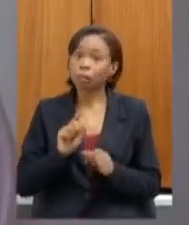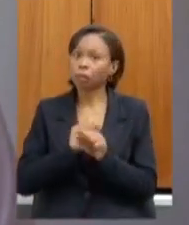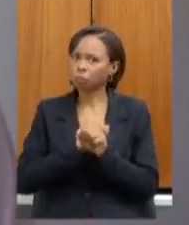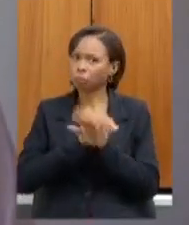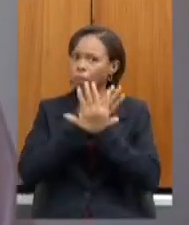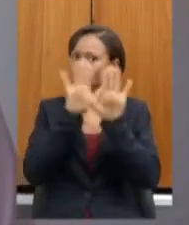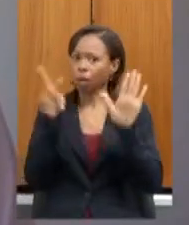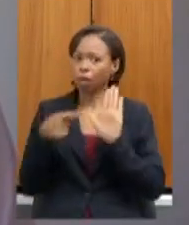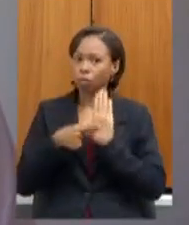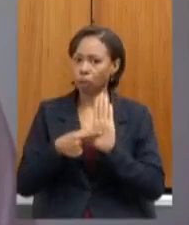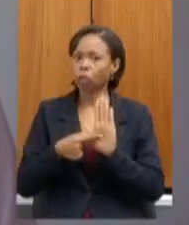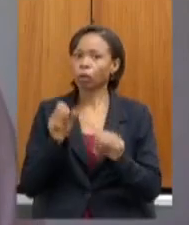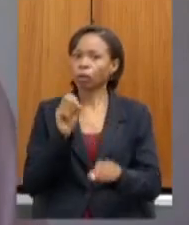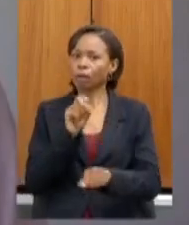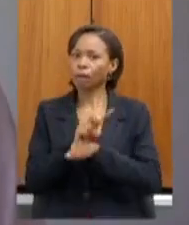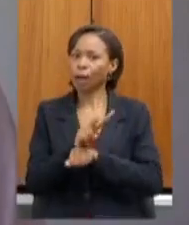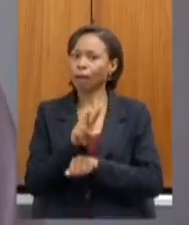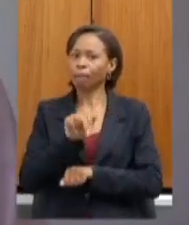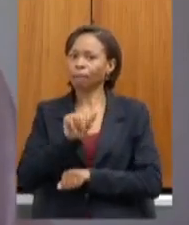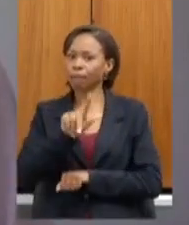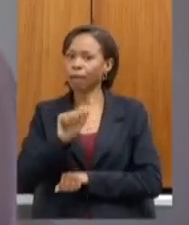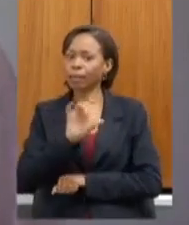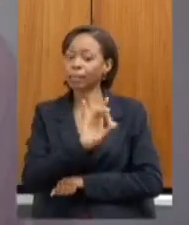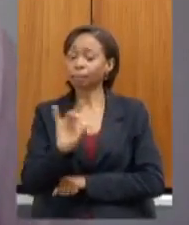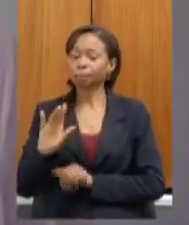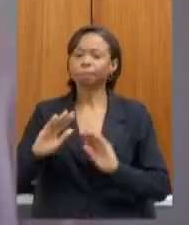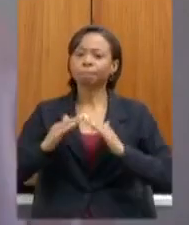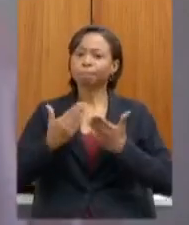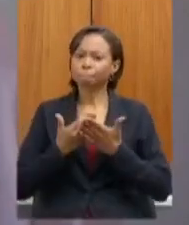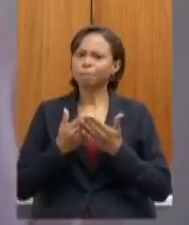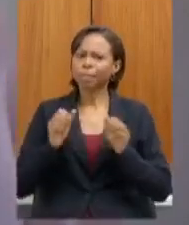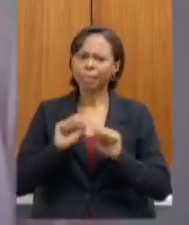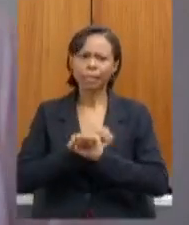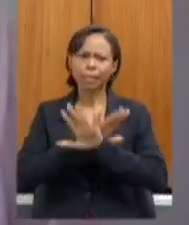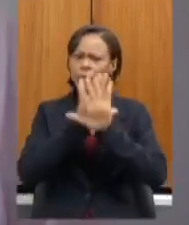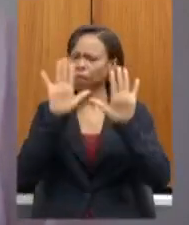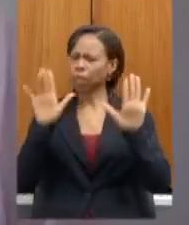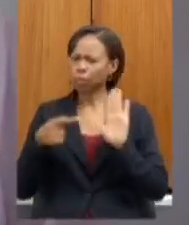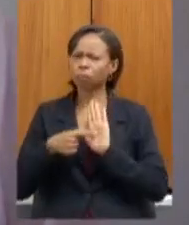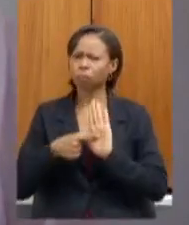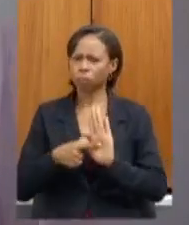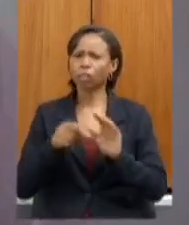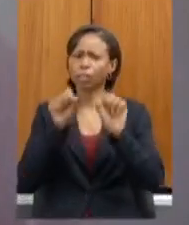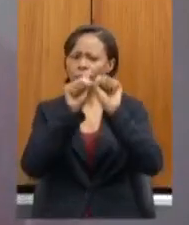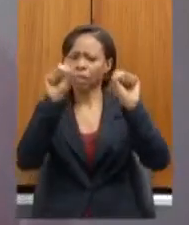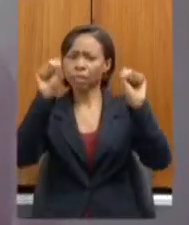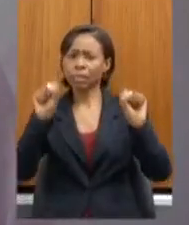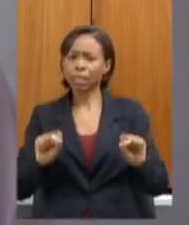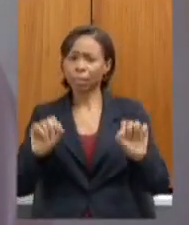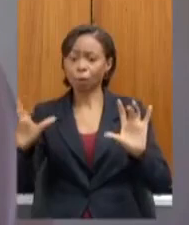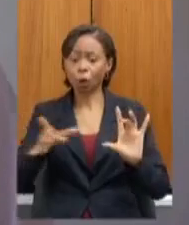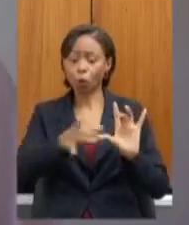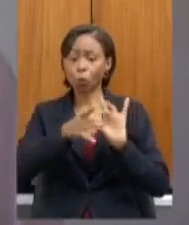às vagas oferecidas em cada uma das escolas deputada então esse sistema unificado nos permite também uma boa